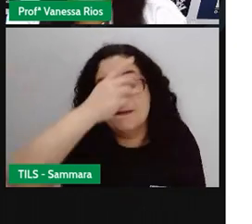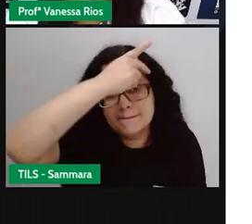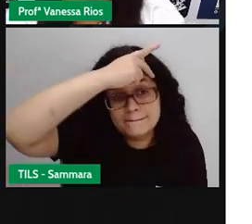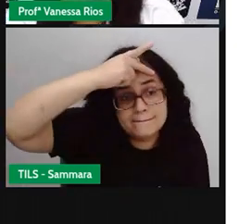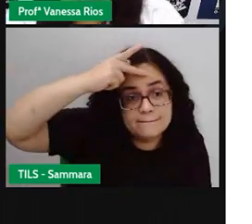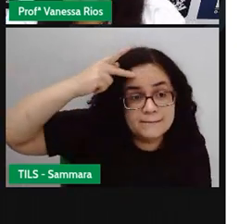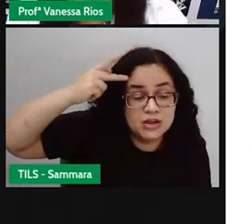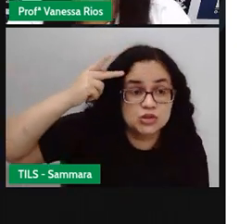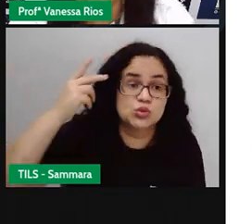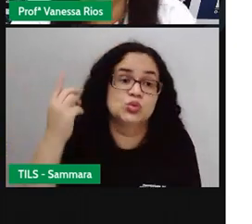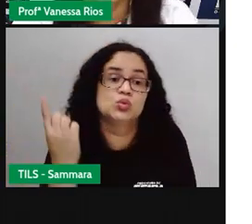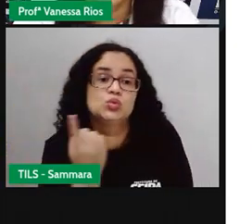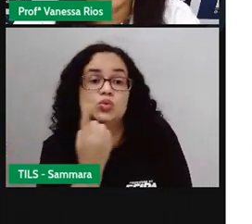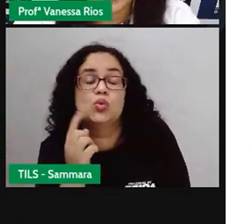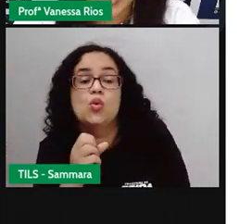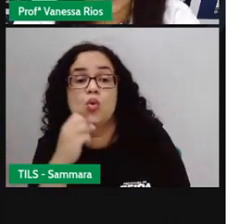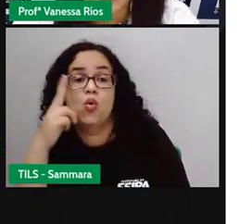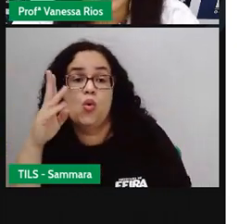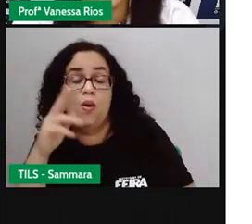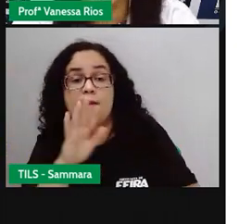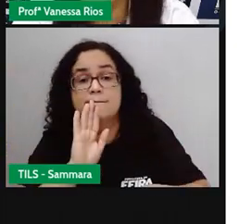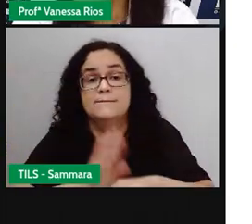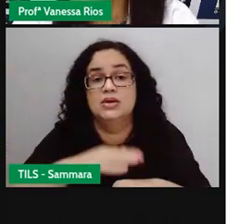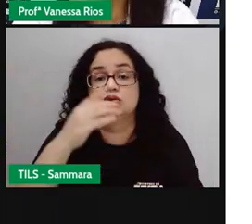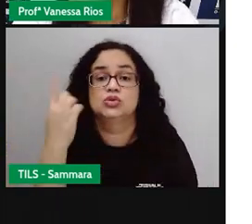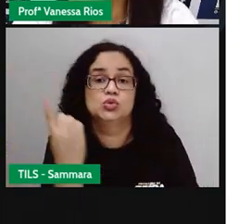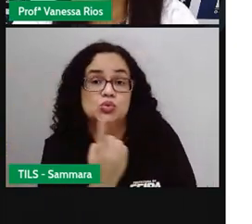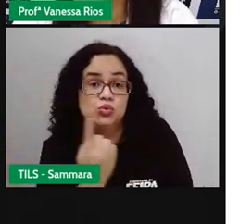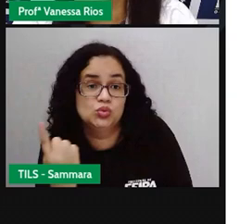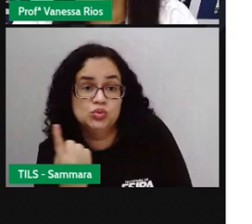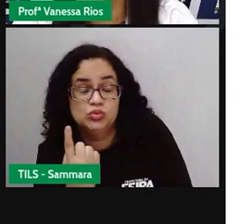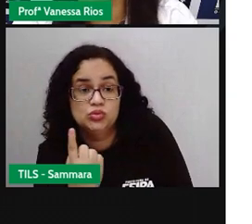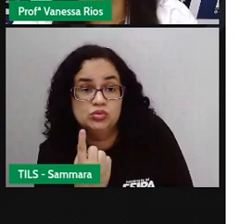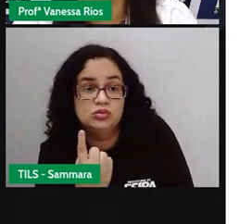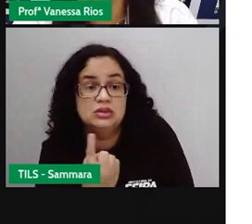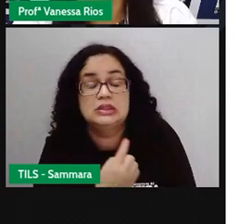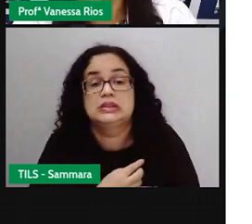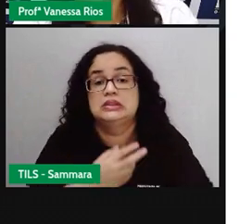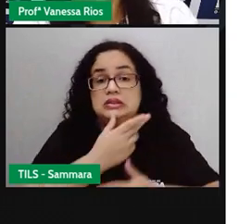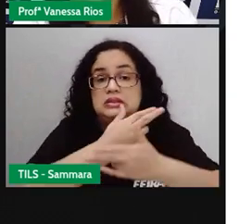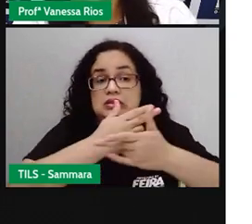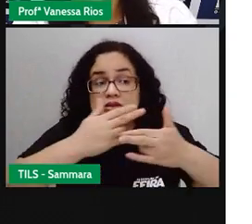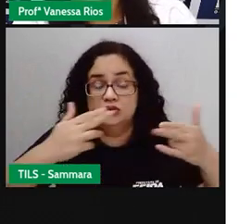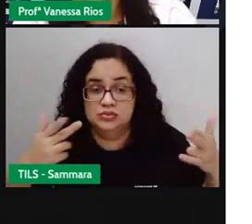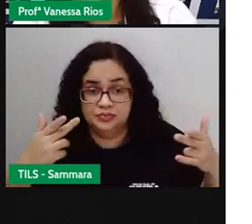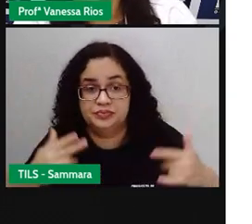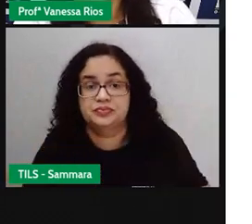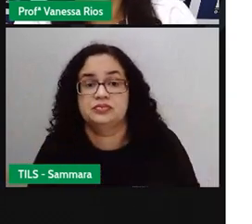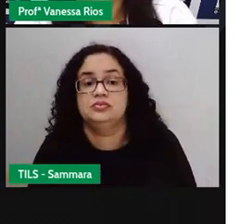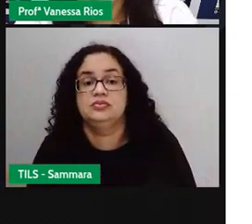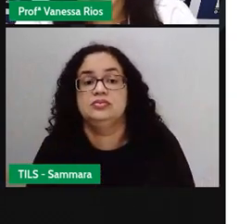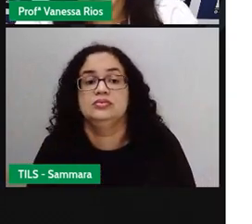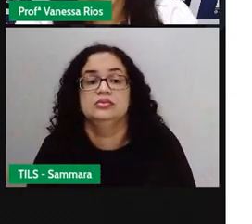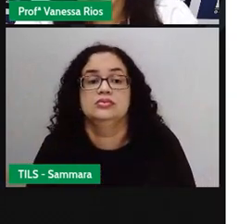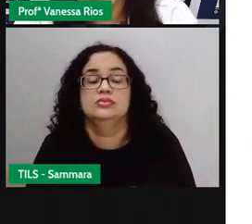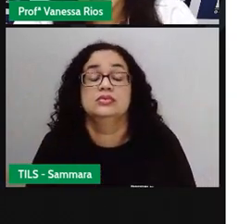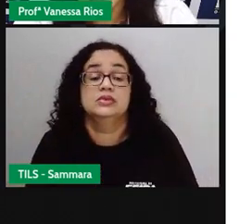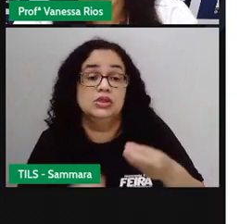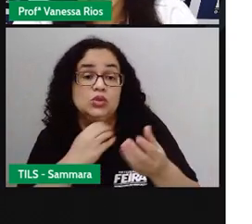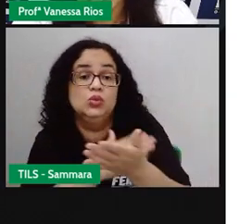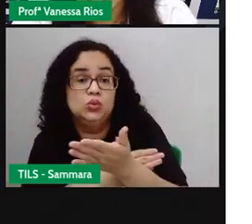do singular ou do plural. Eles não estão na sua forma infinitiva, não é? Que é a forma lá